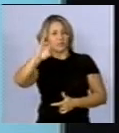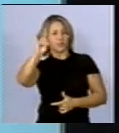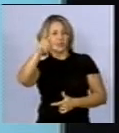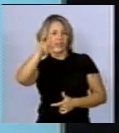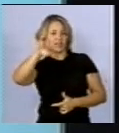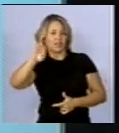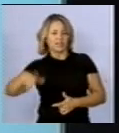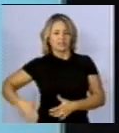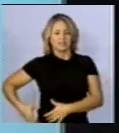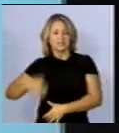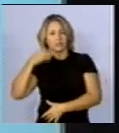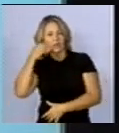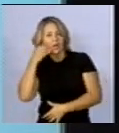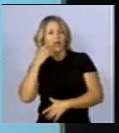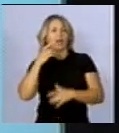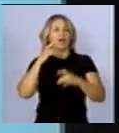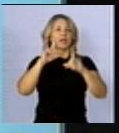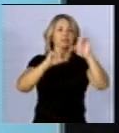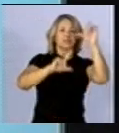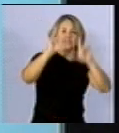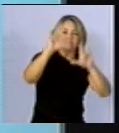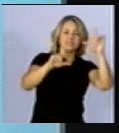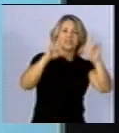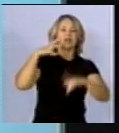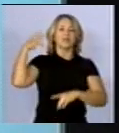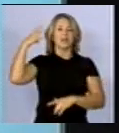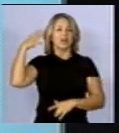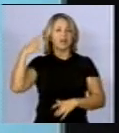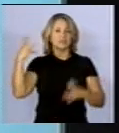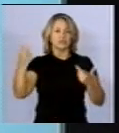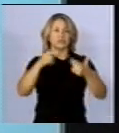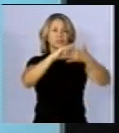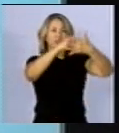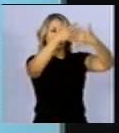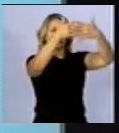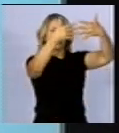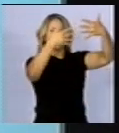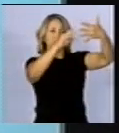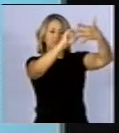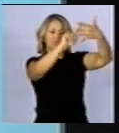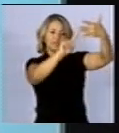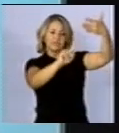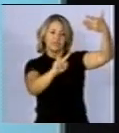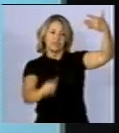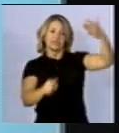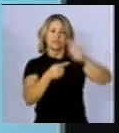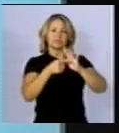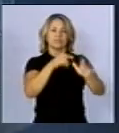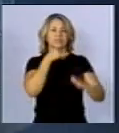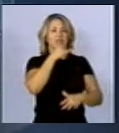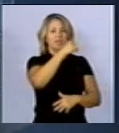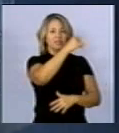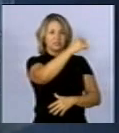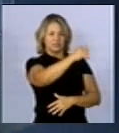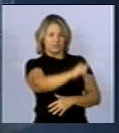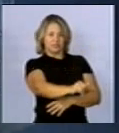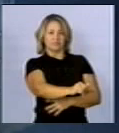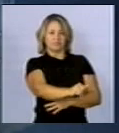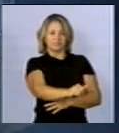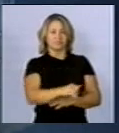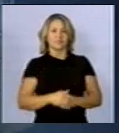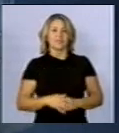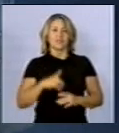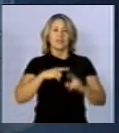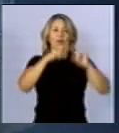sem fio, rádio e televisão, estamos nessa faixa, nessa faixa se fala de radiação. São